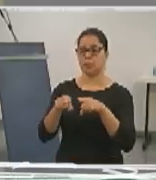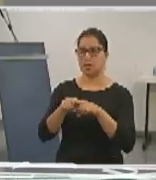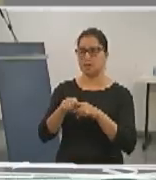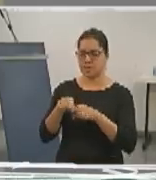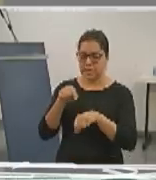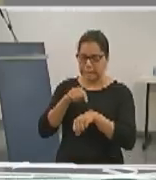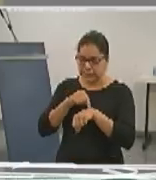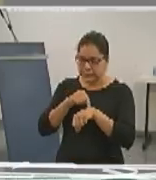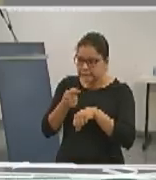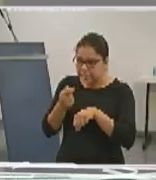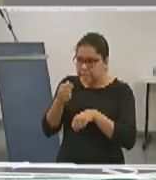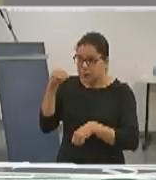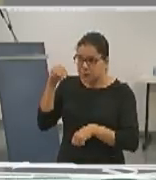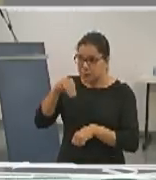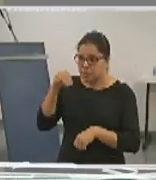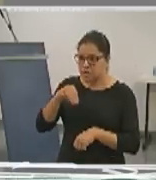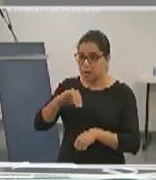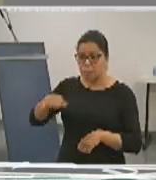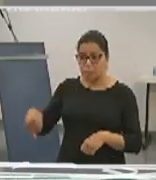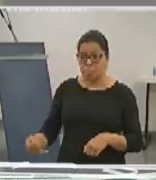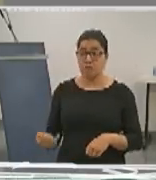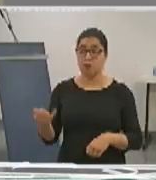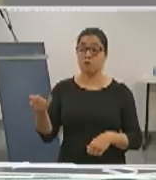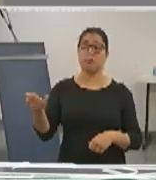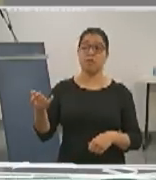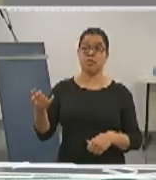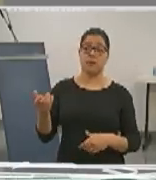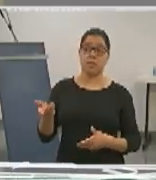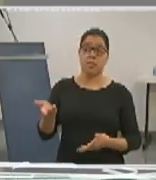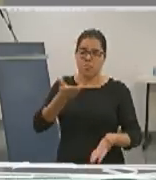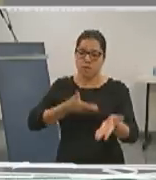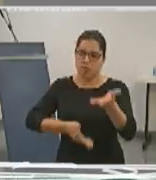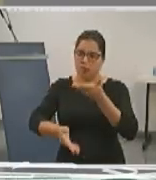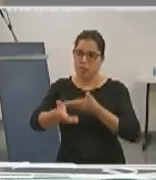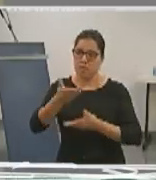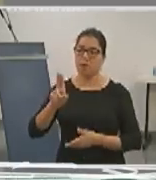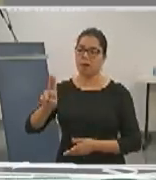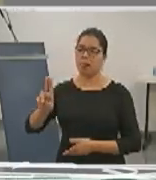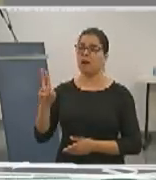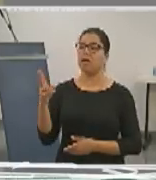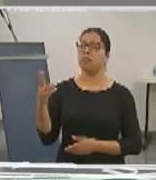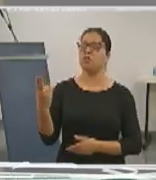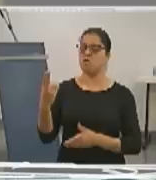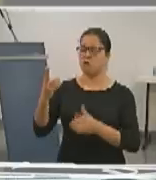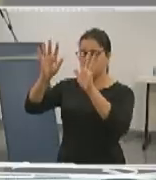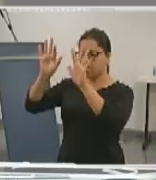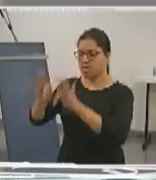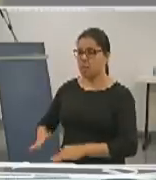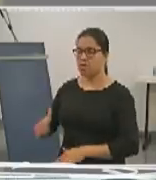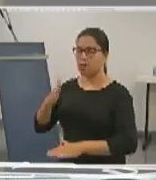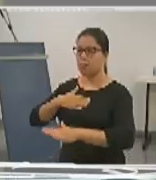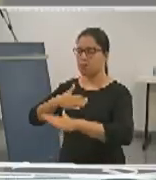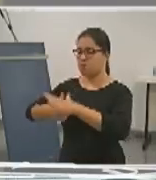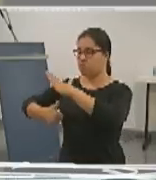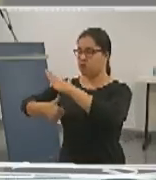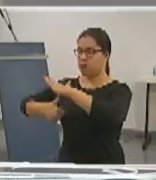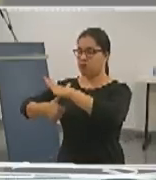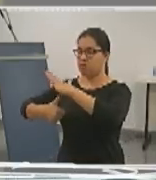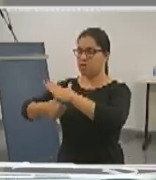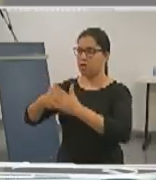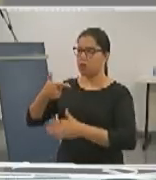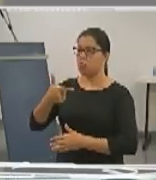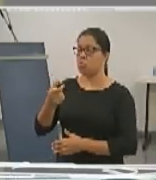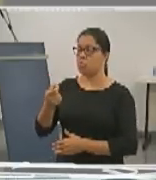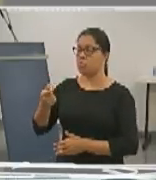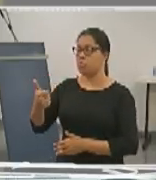finais para compartilhar com vocês o HU que sonhamos entregar no fim do mandato em 2023. Queremos um